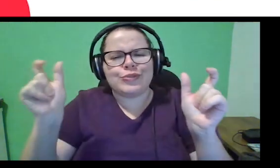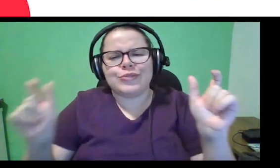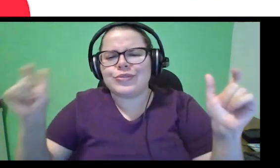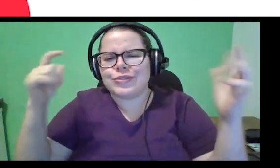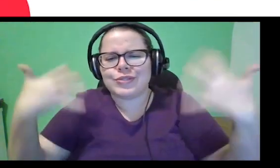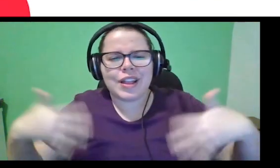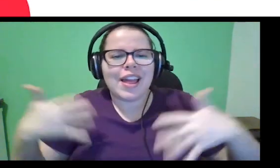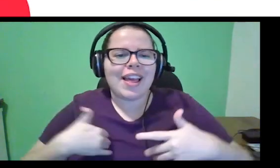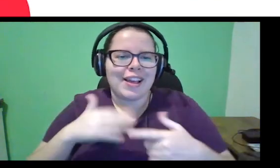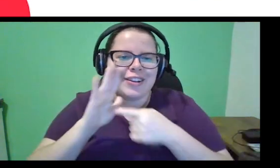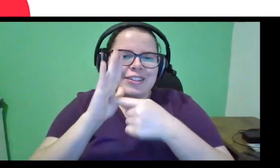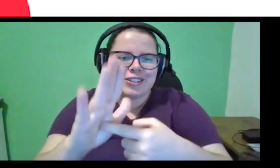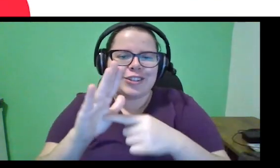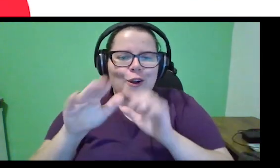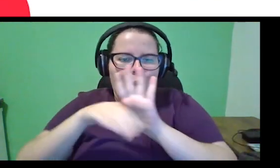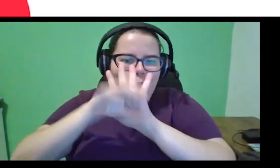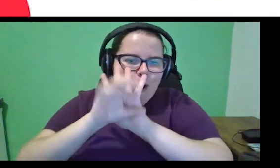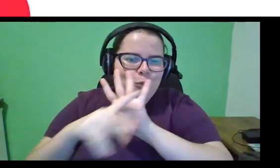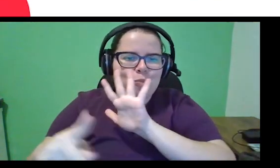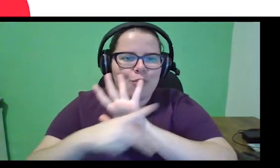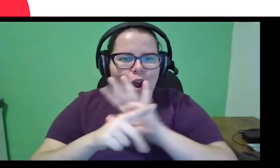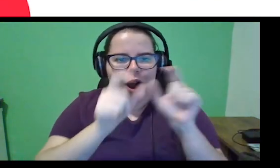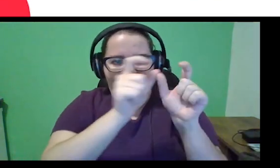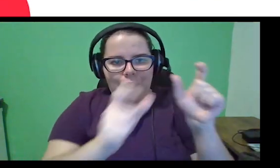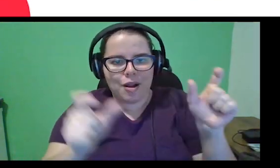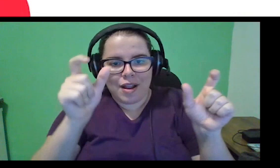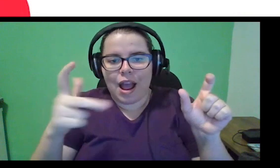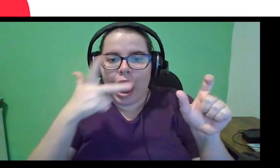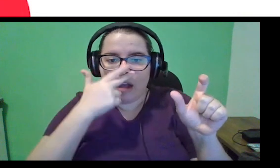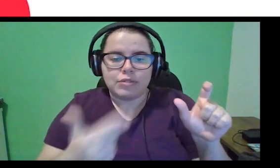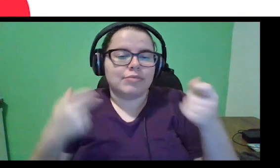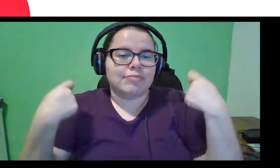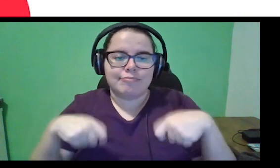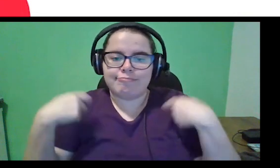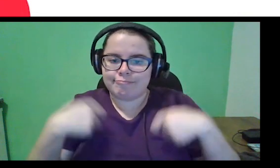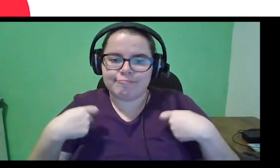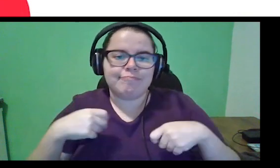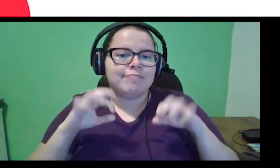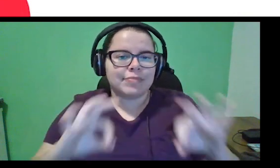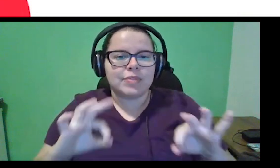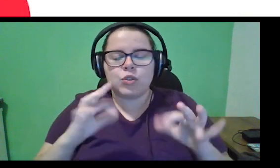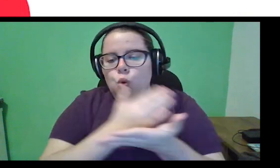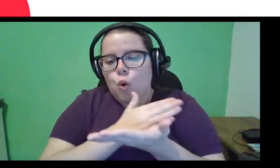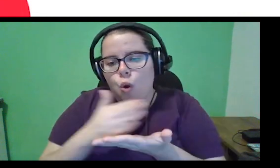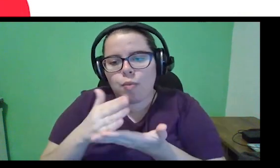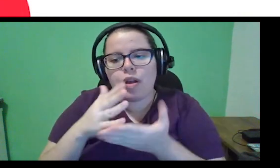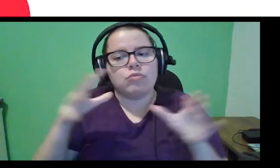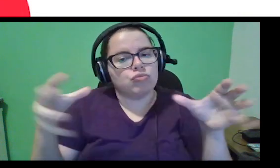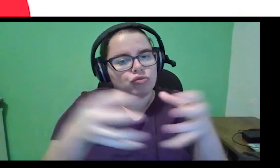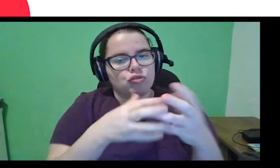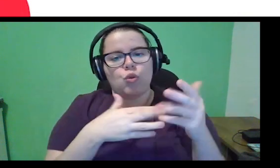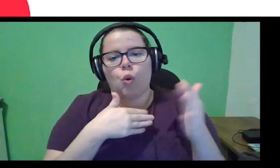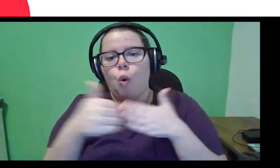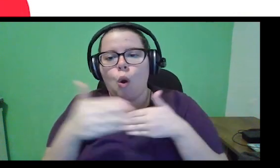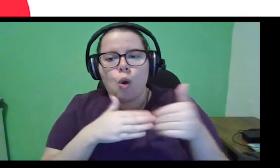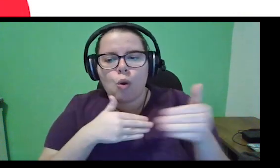eu indico muito os conceitos do Kanban, e acho super necessário, logo de início, em qualquer contexto, a gente já ter um